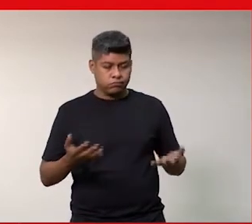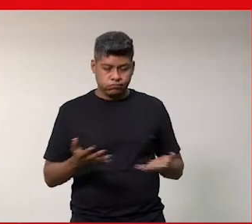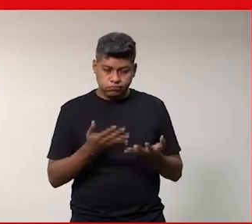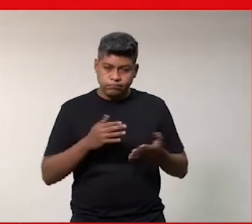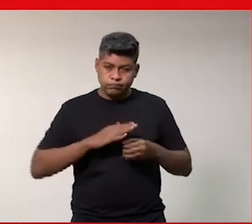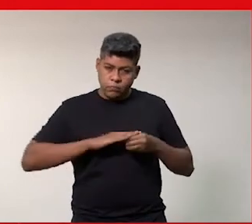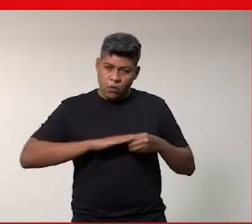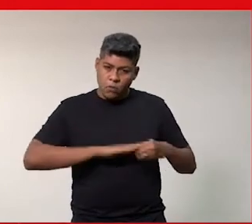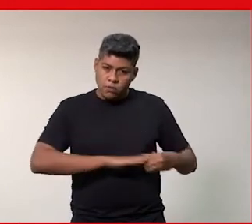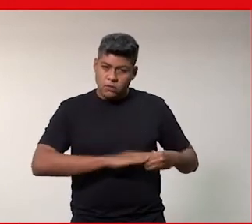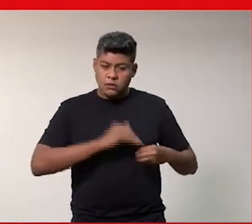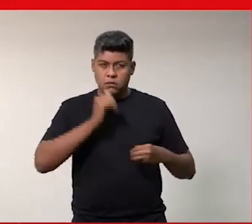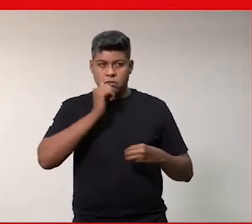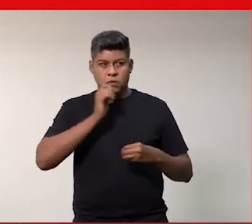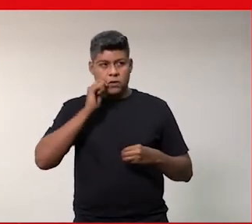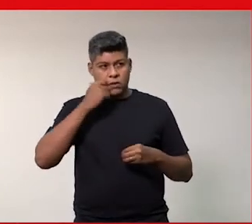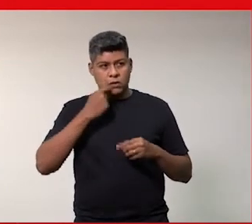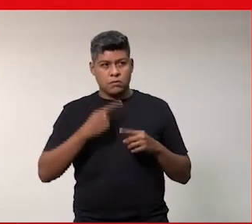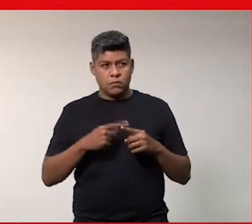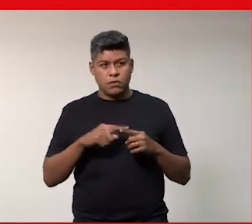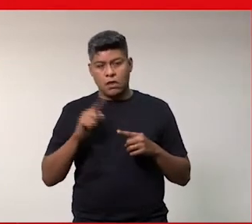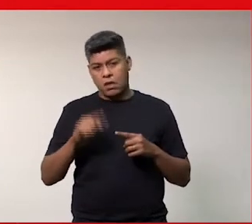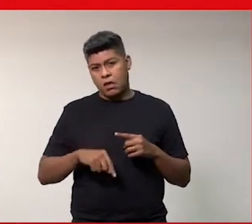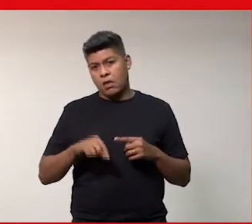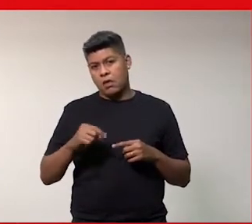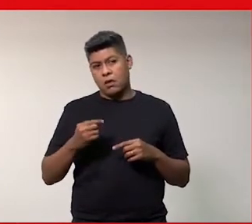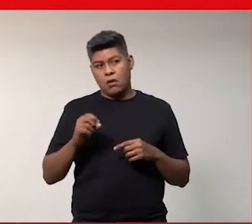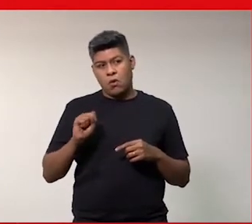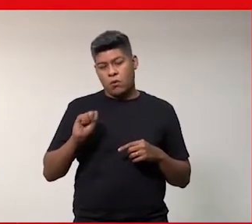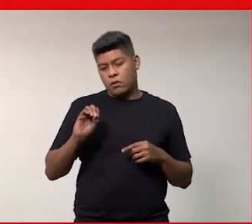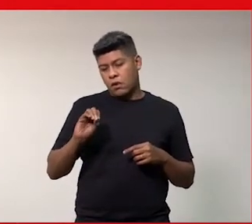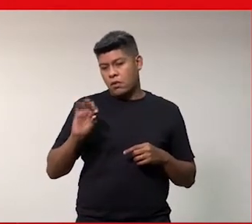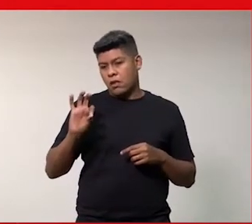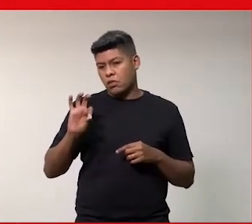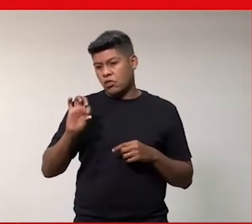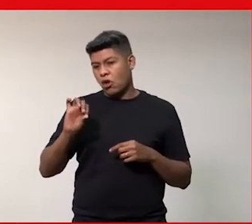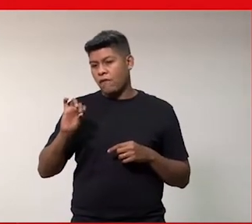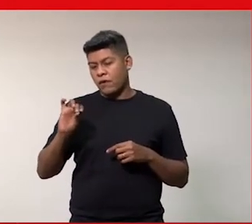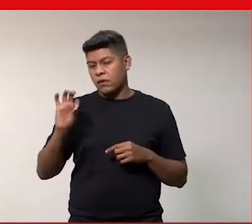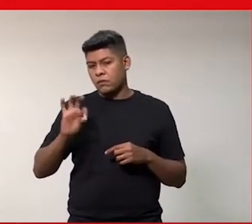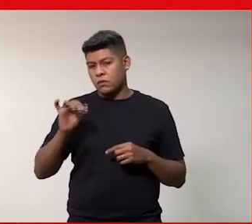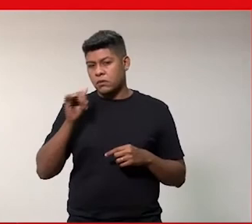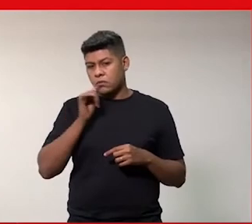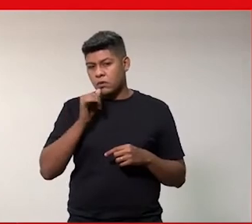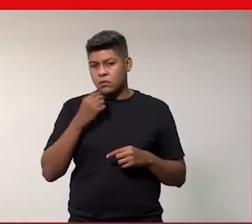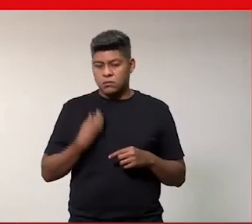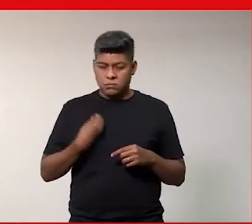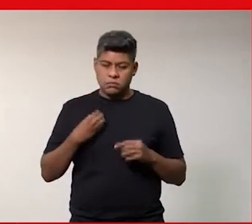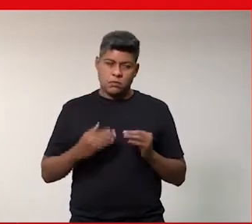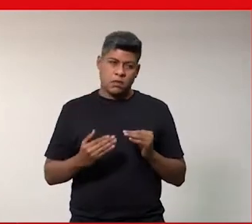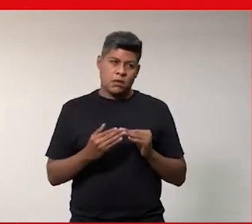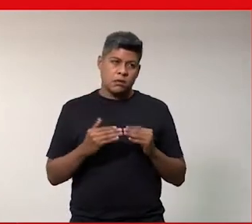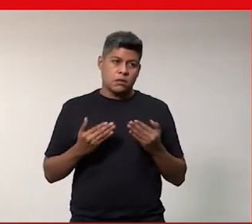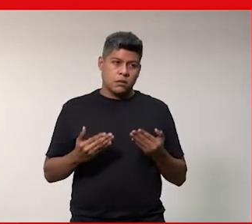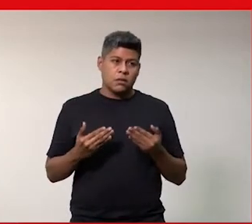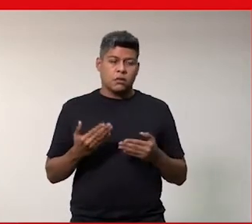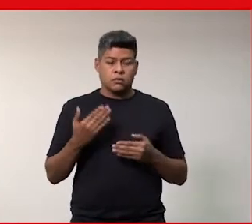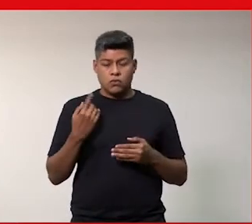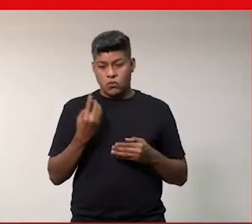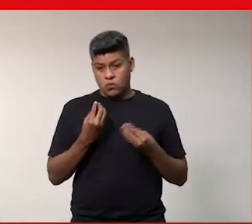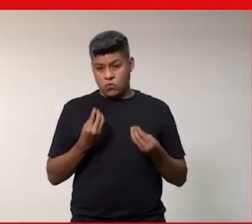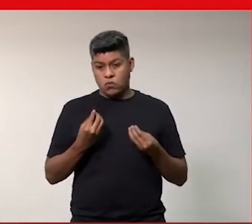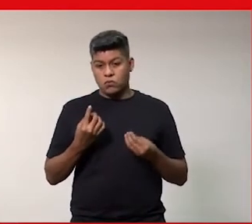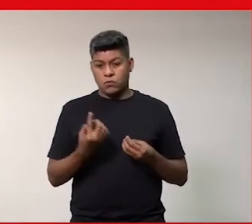opressão de mulheres negras porque são 80 e 90% das mulheres que estão nos nossos casos e como a gente